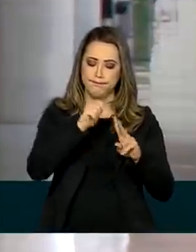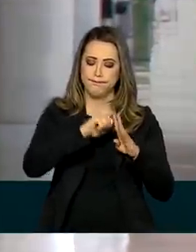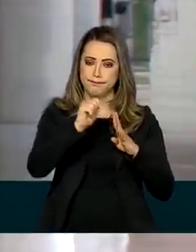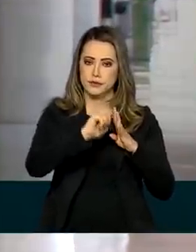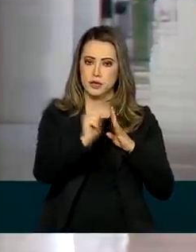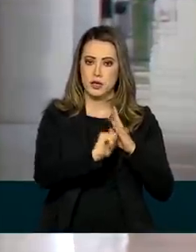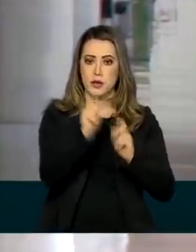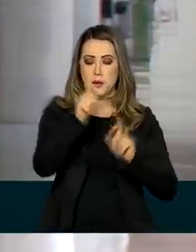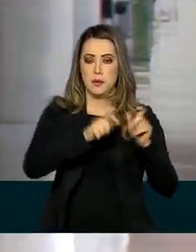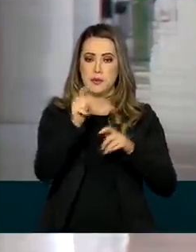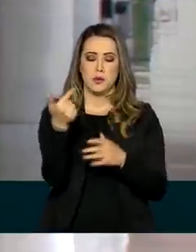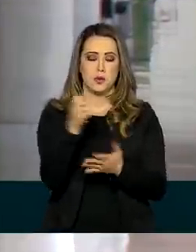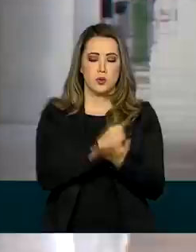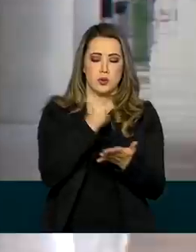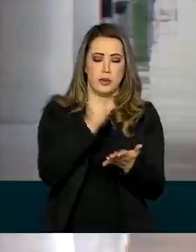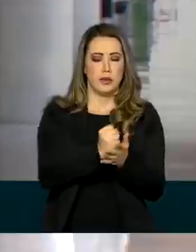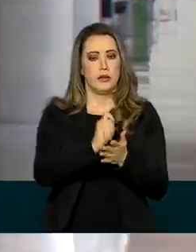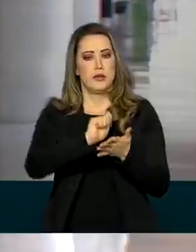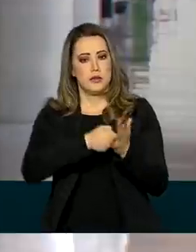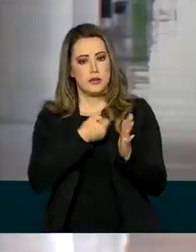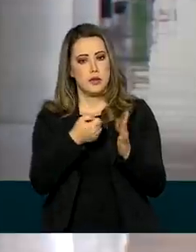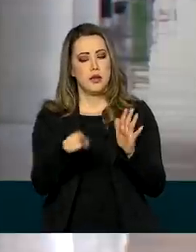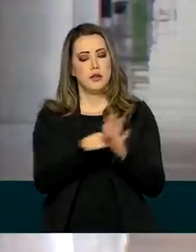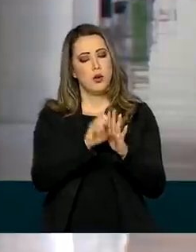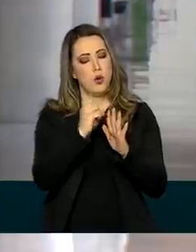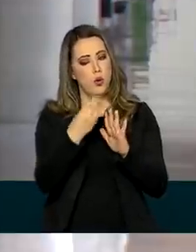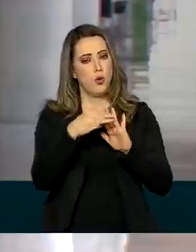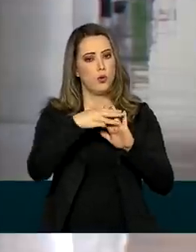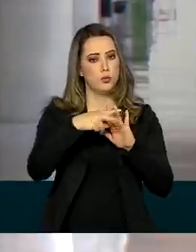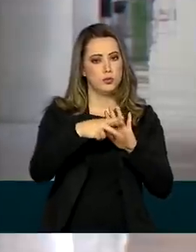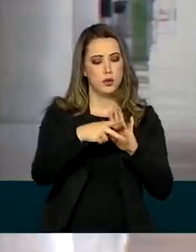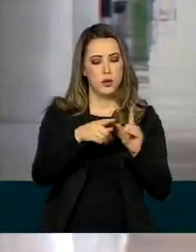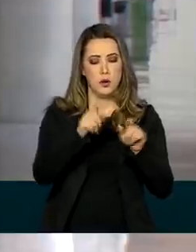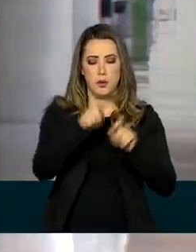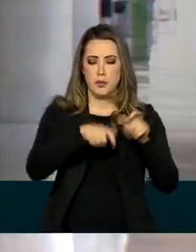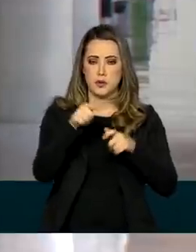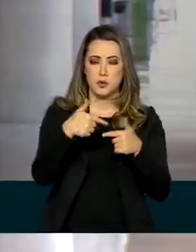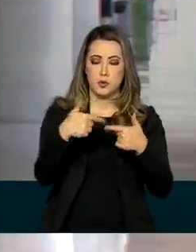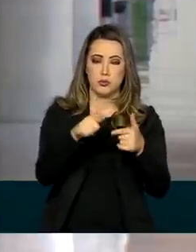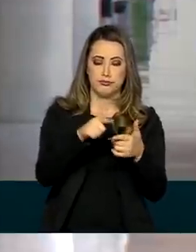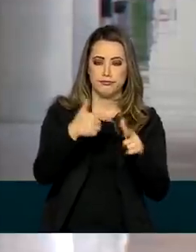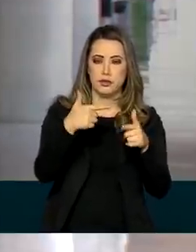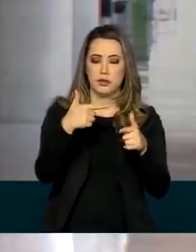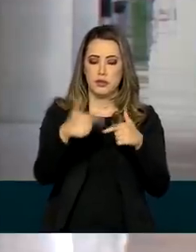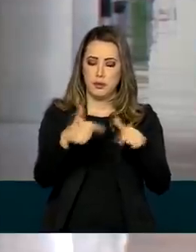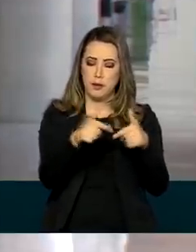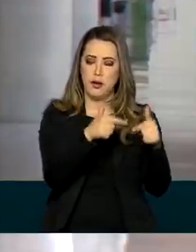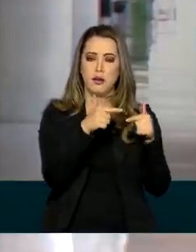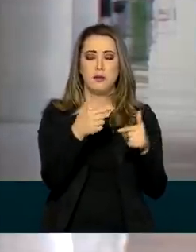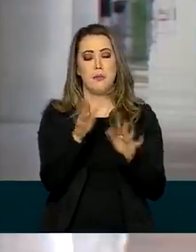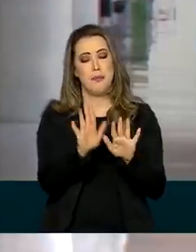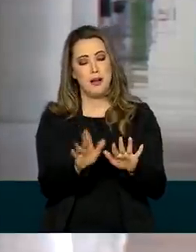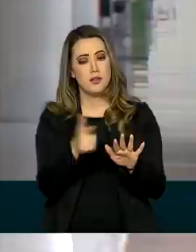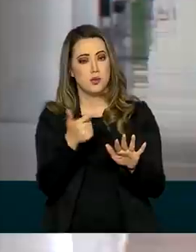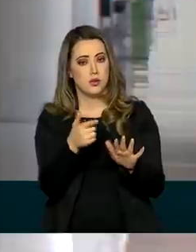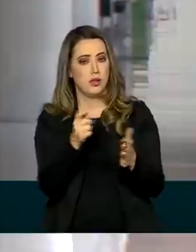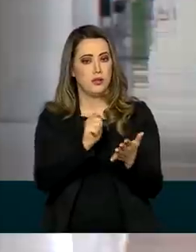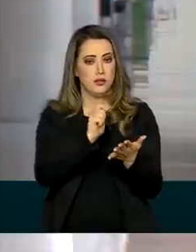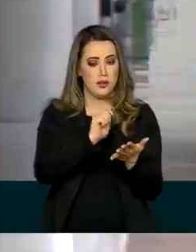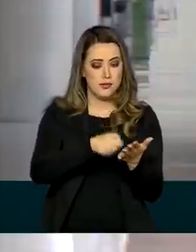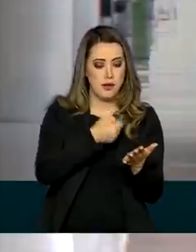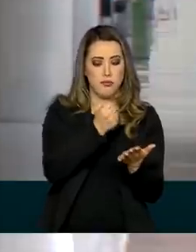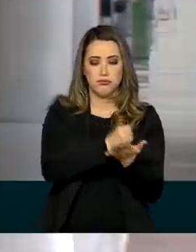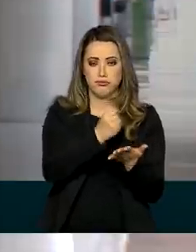trabalhadores informais, microempreendedores individuais, autônomos e desempregados. O objetivo é ajudar essas pessoas a